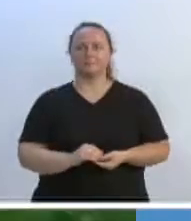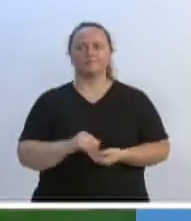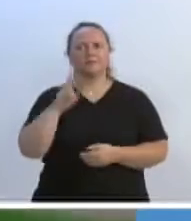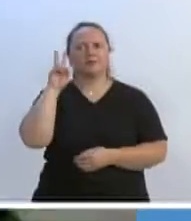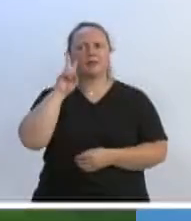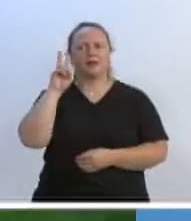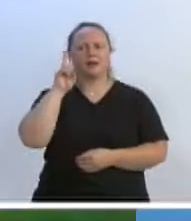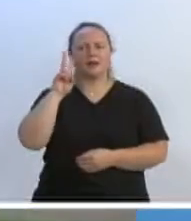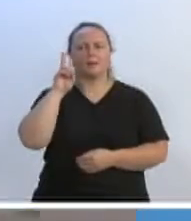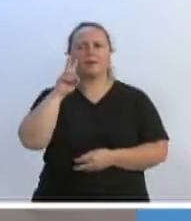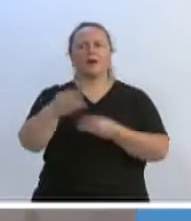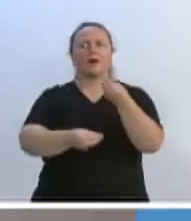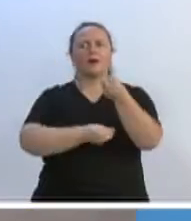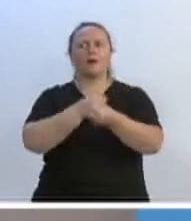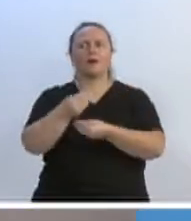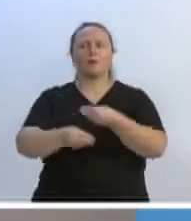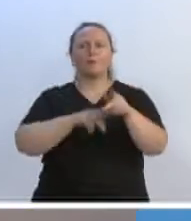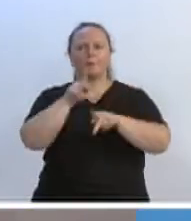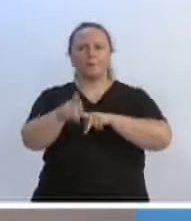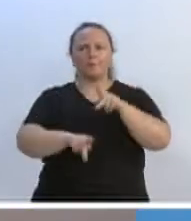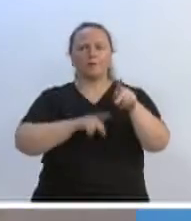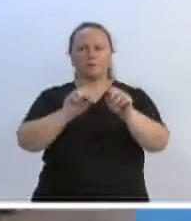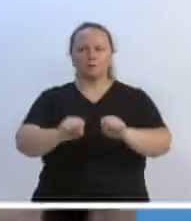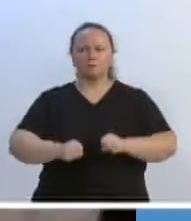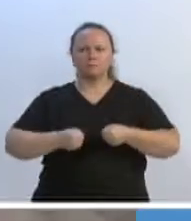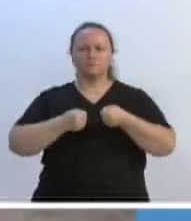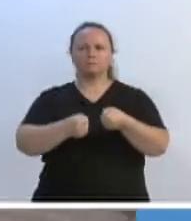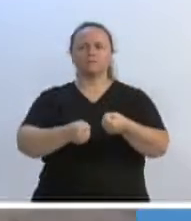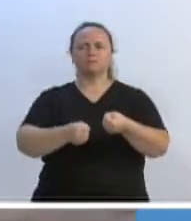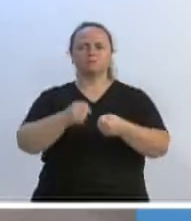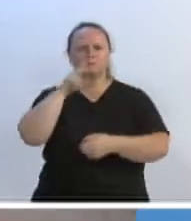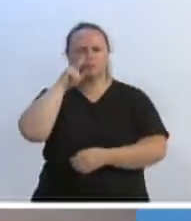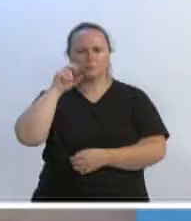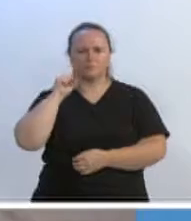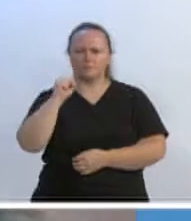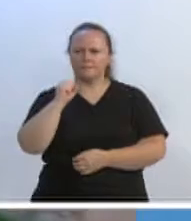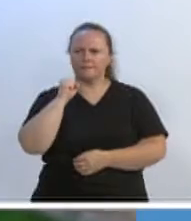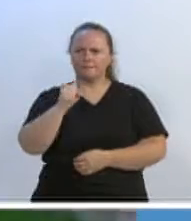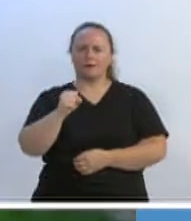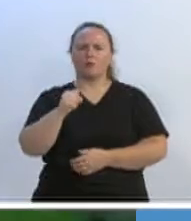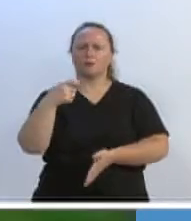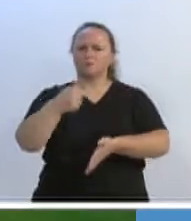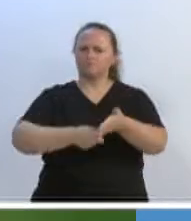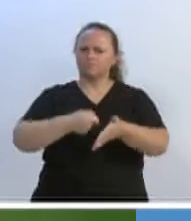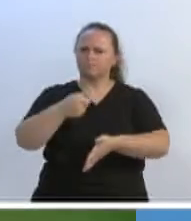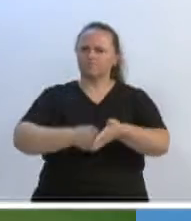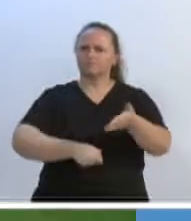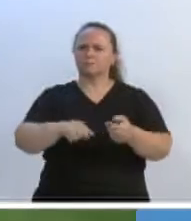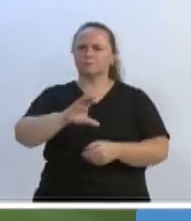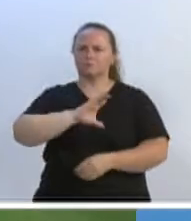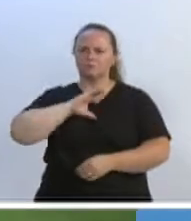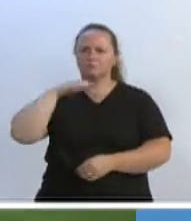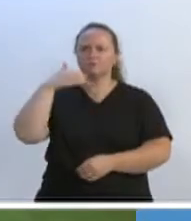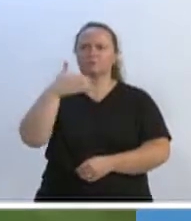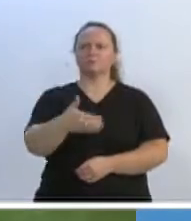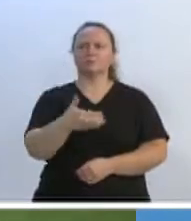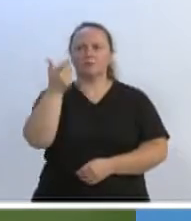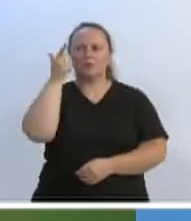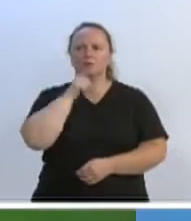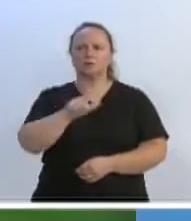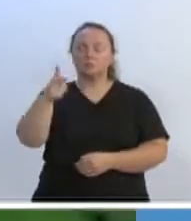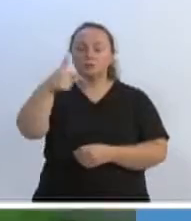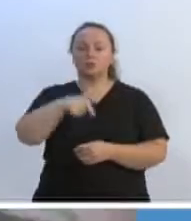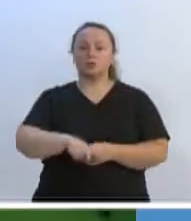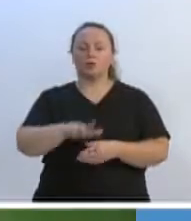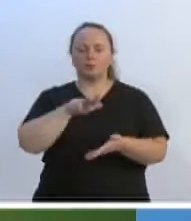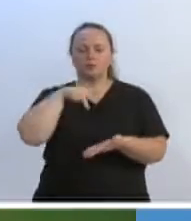como esse povo é guerreiro, forte, determinado, corajoso em reconstruir a nossa cidade.